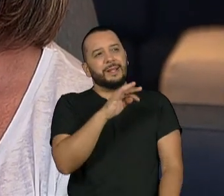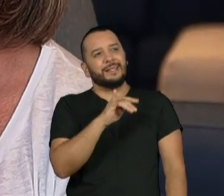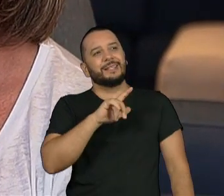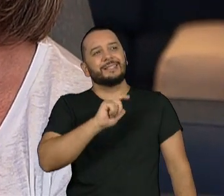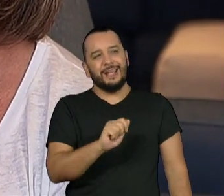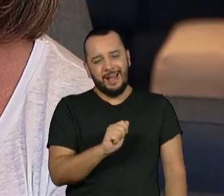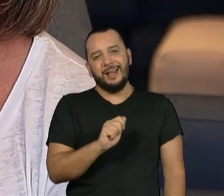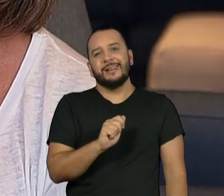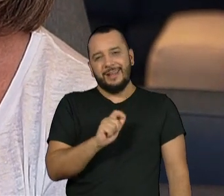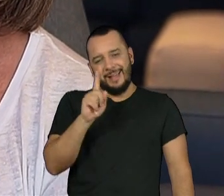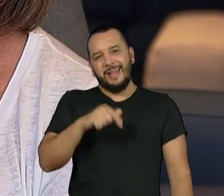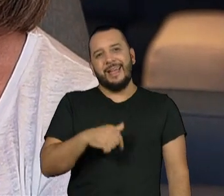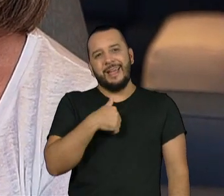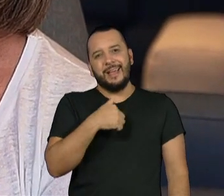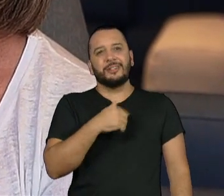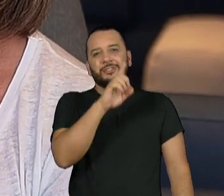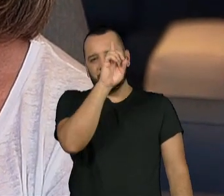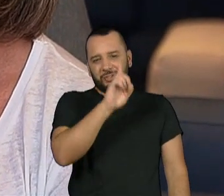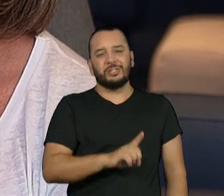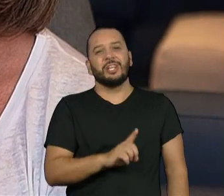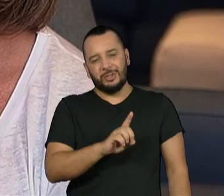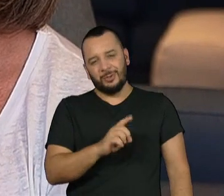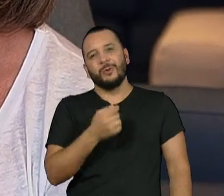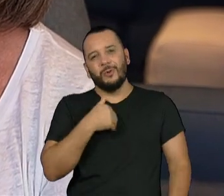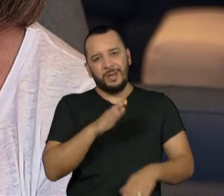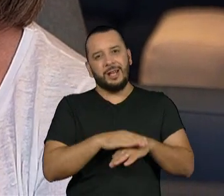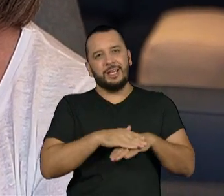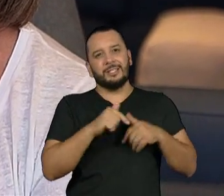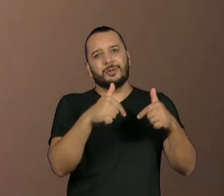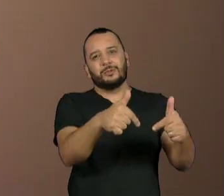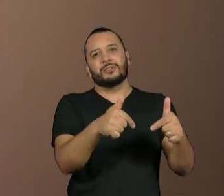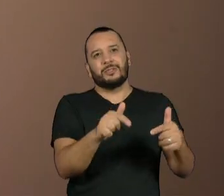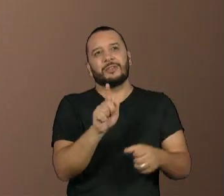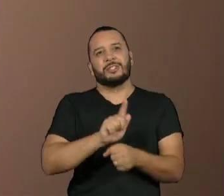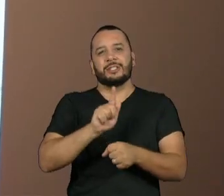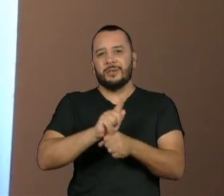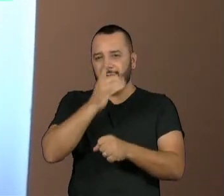a nossa diretora executiva de gestão de pessoas.